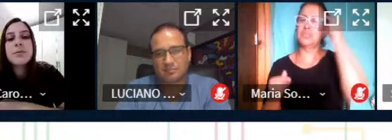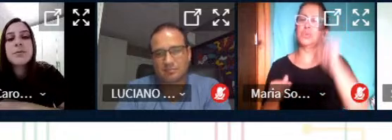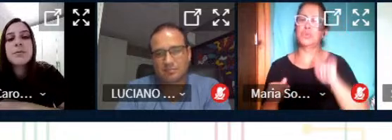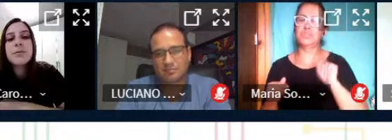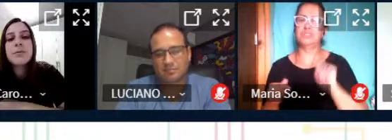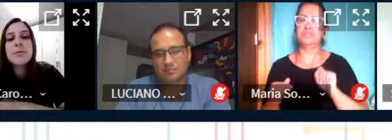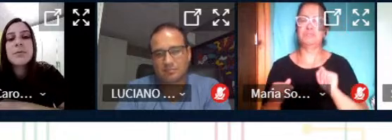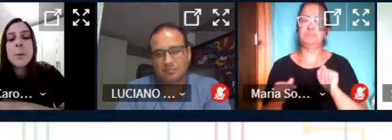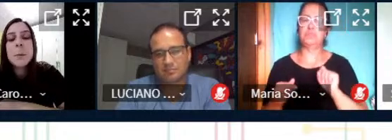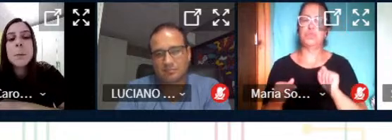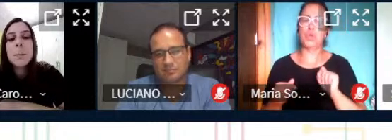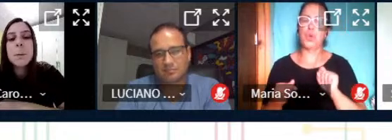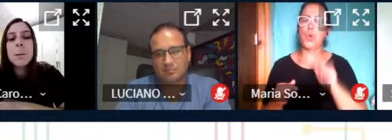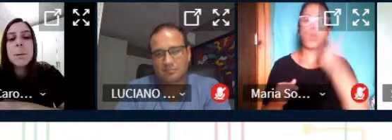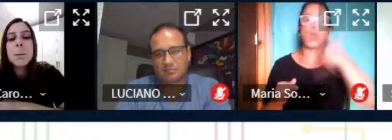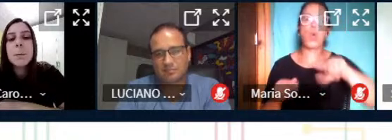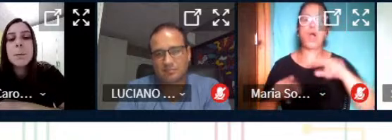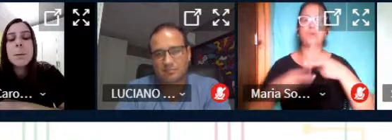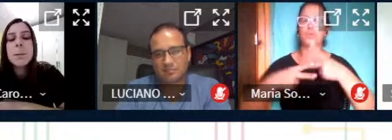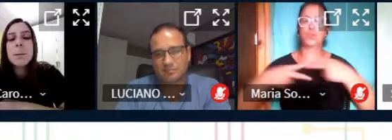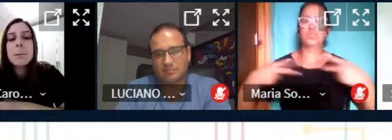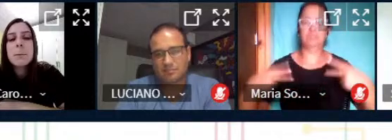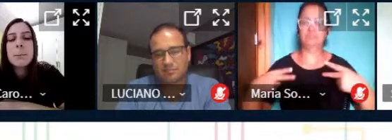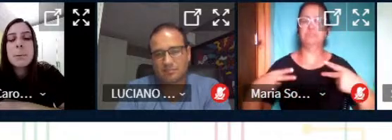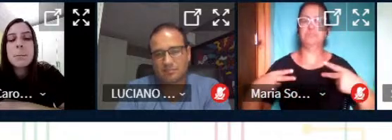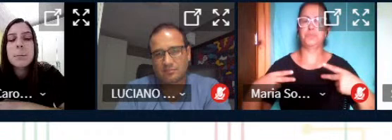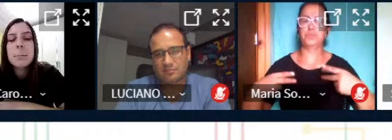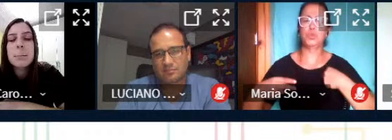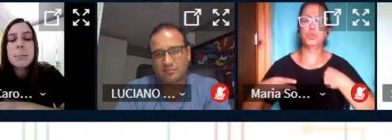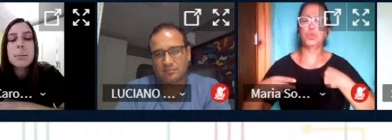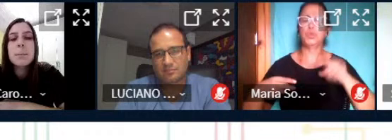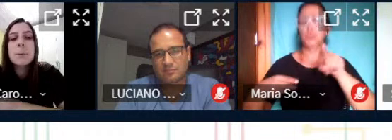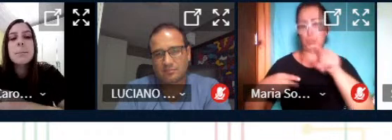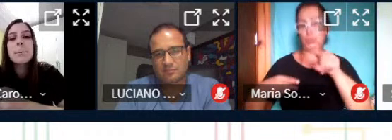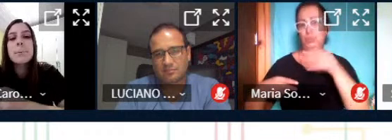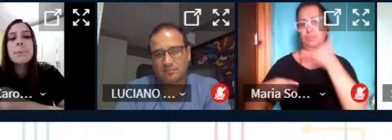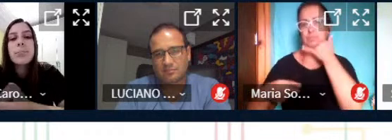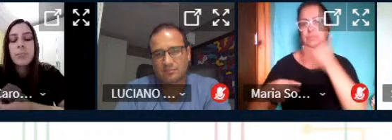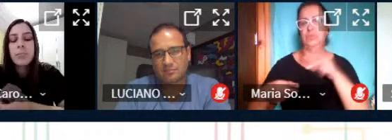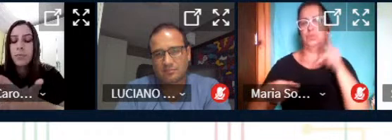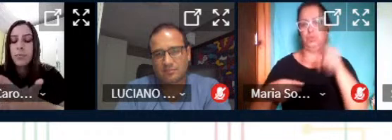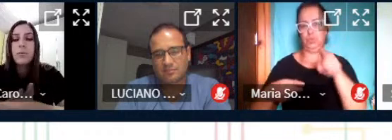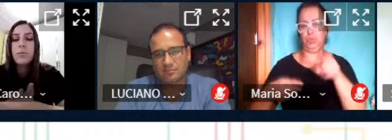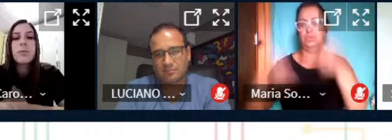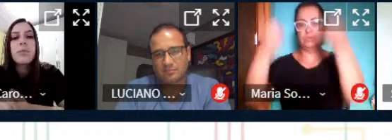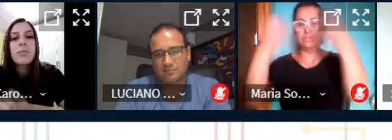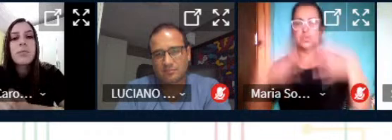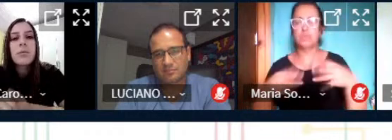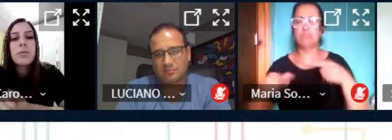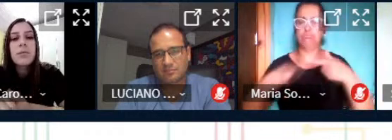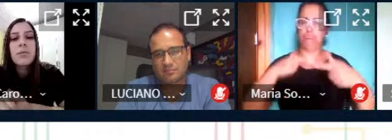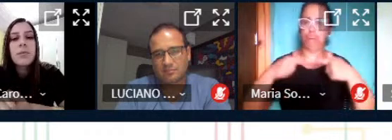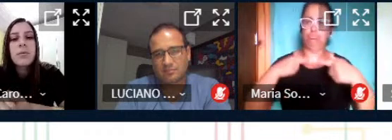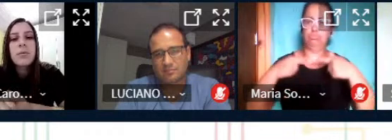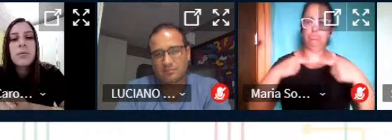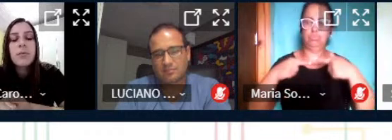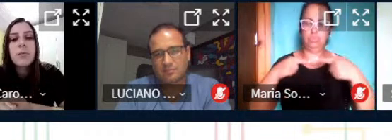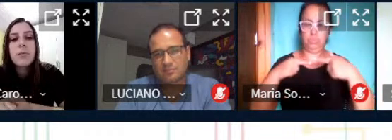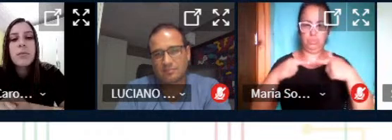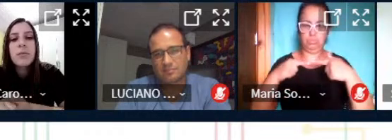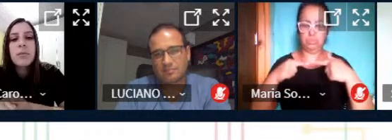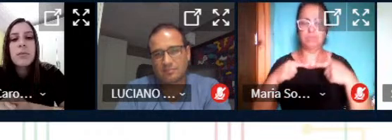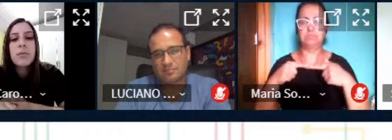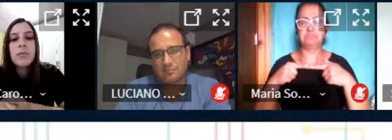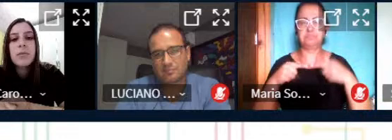uma outra coisa é testes que em determinados momentos o coordenador estipula né os coordenadores estipulam os temas